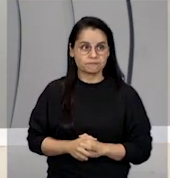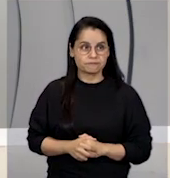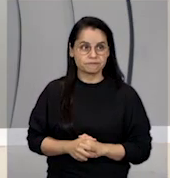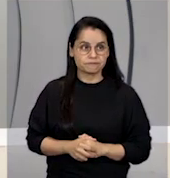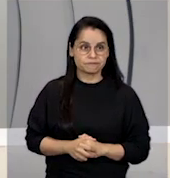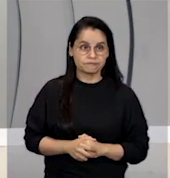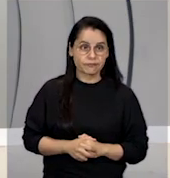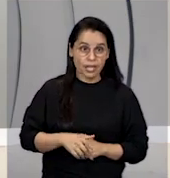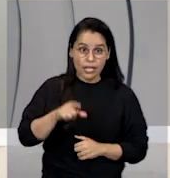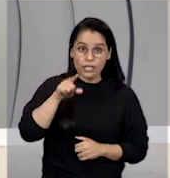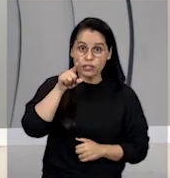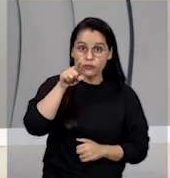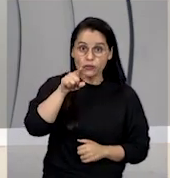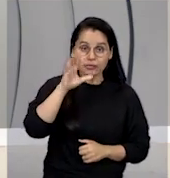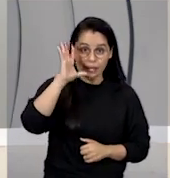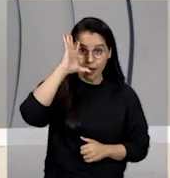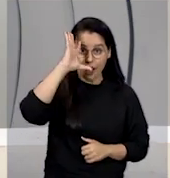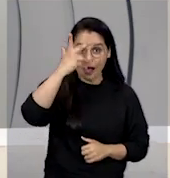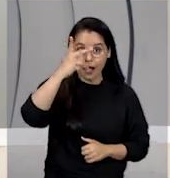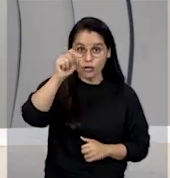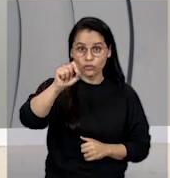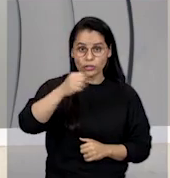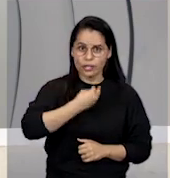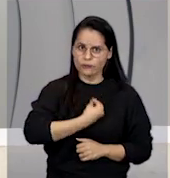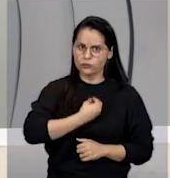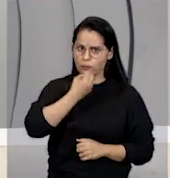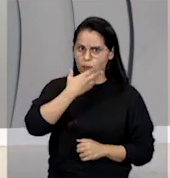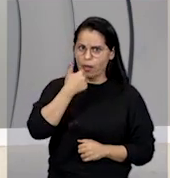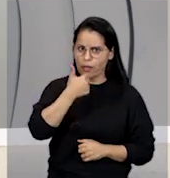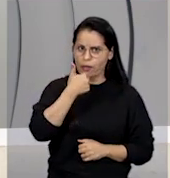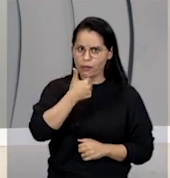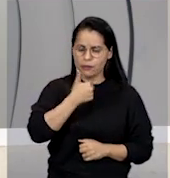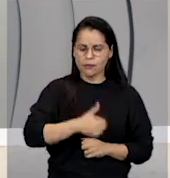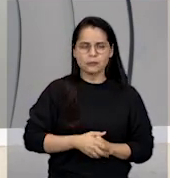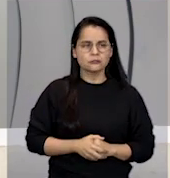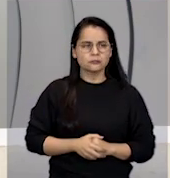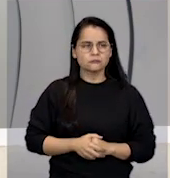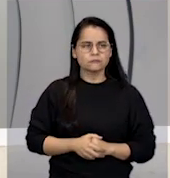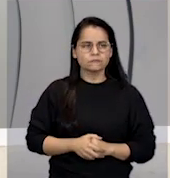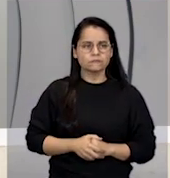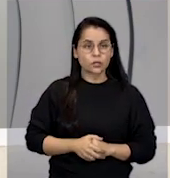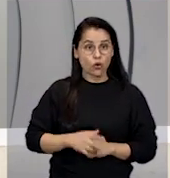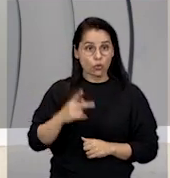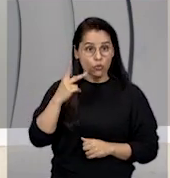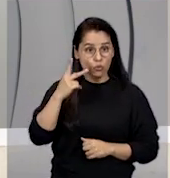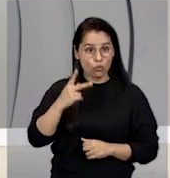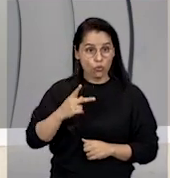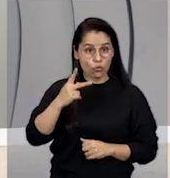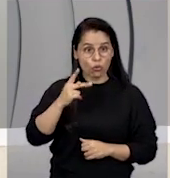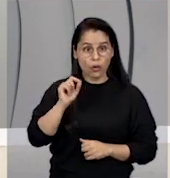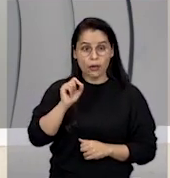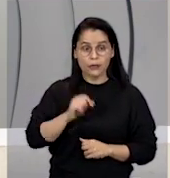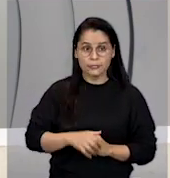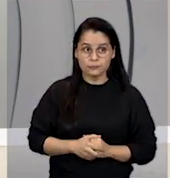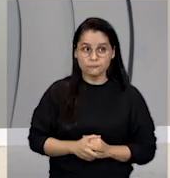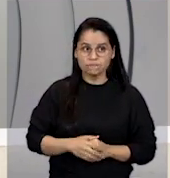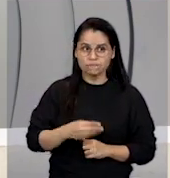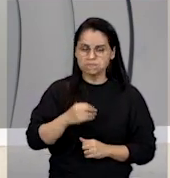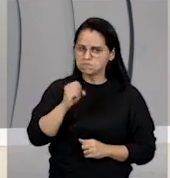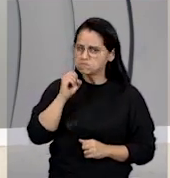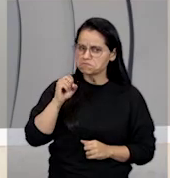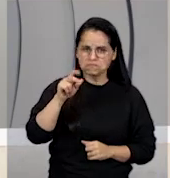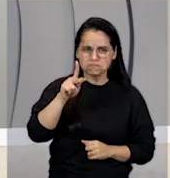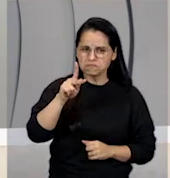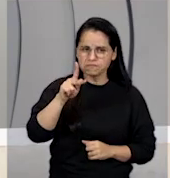que você considera que funciona. Que tanto a polícia como a justiça funciona de